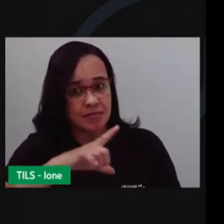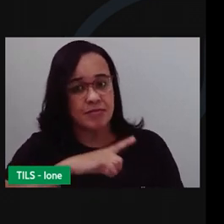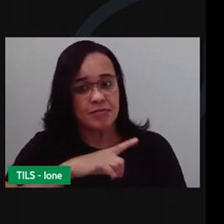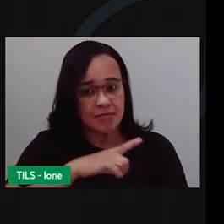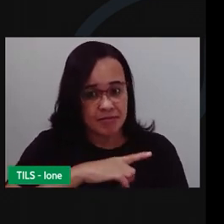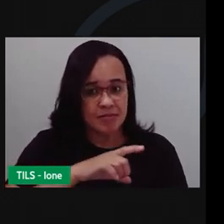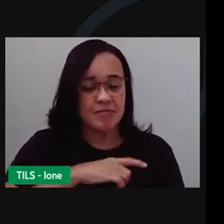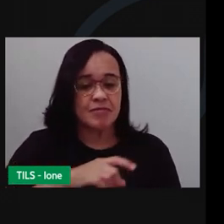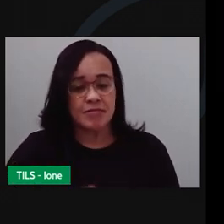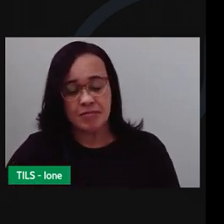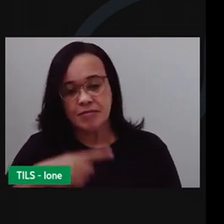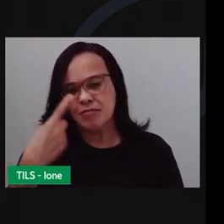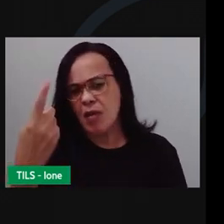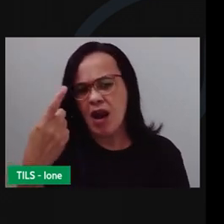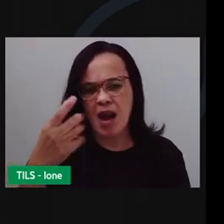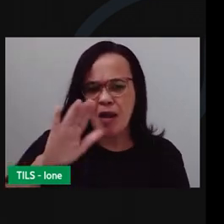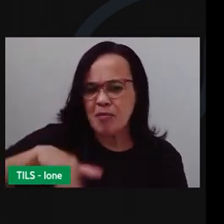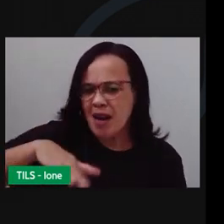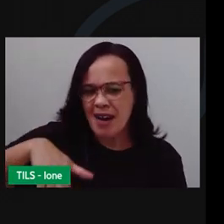um real.